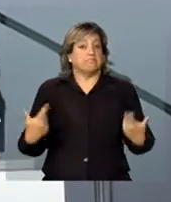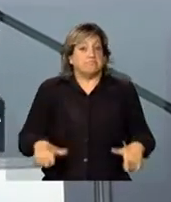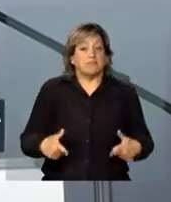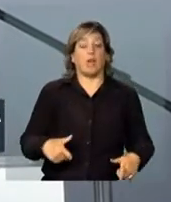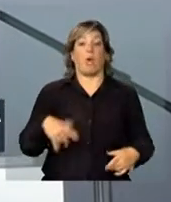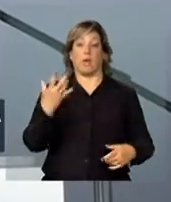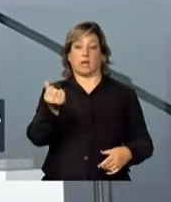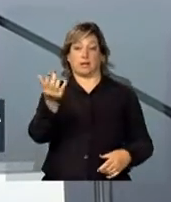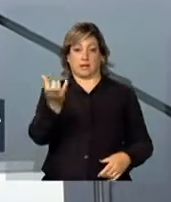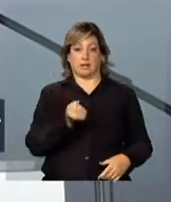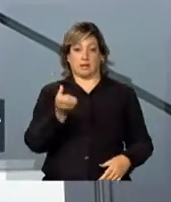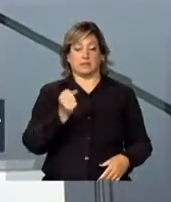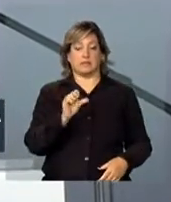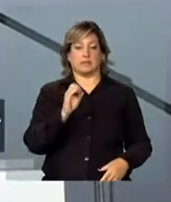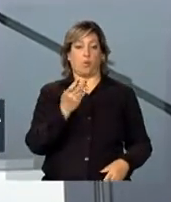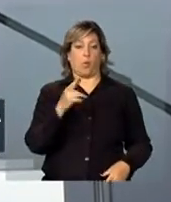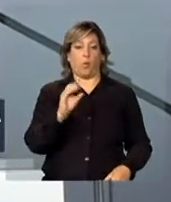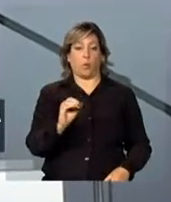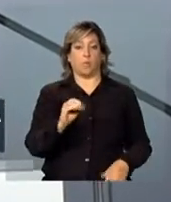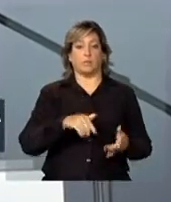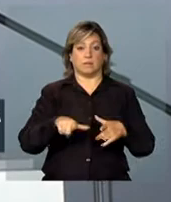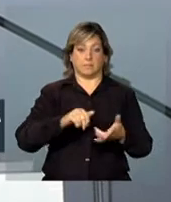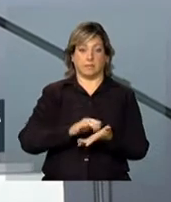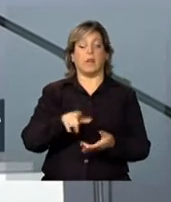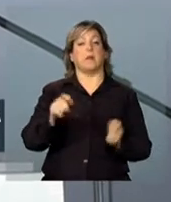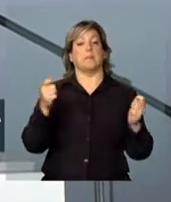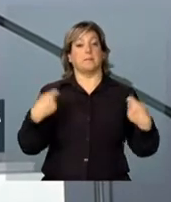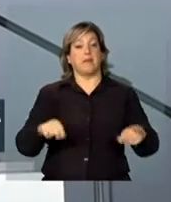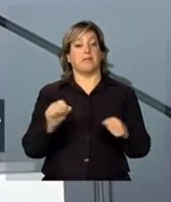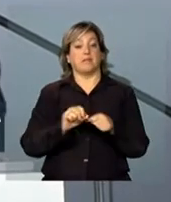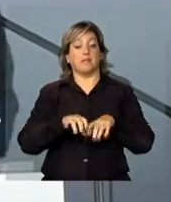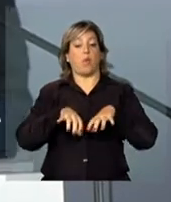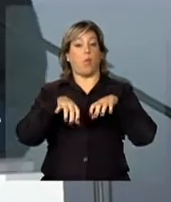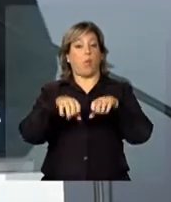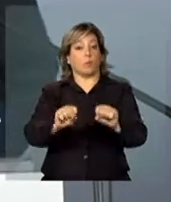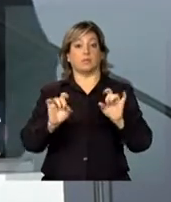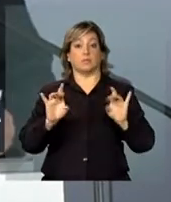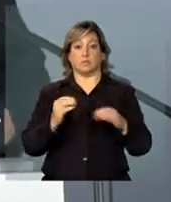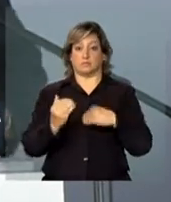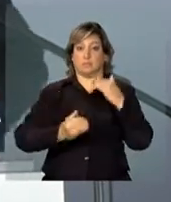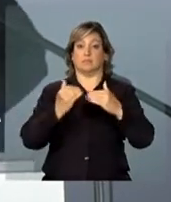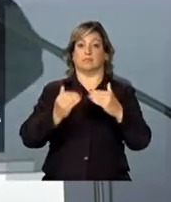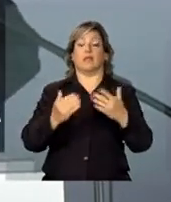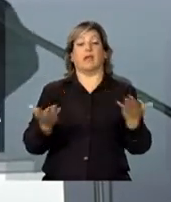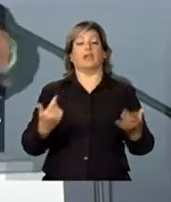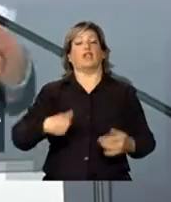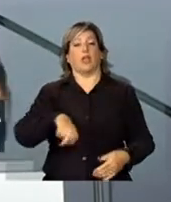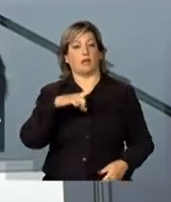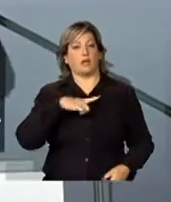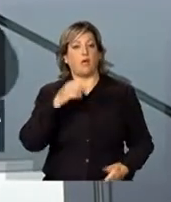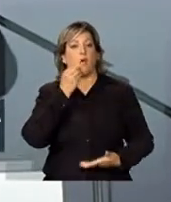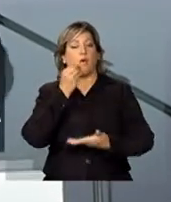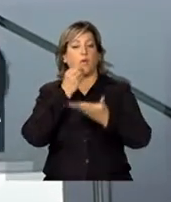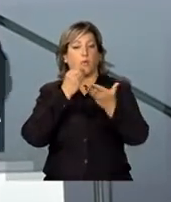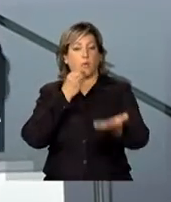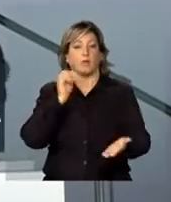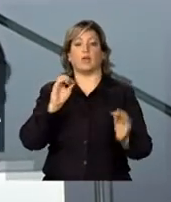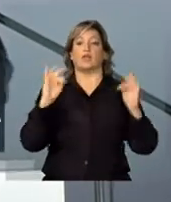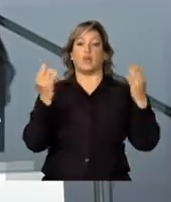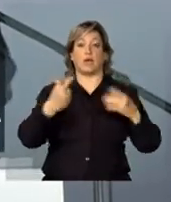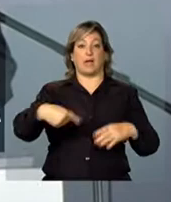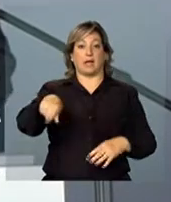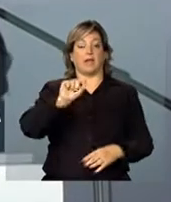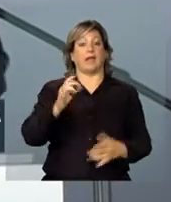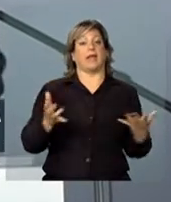seguro-desemprego, vão ter que fazer curso de formação e de qualificação. E, além disso, nós temos oportunidade para todos